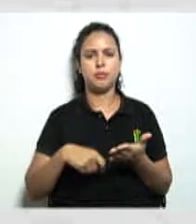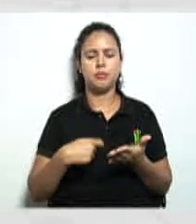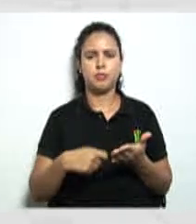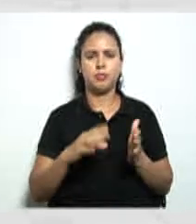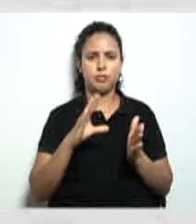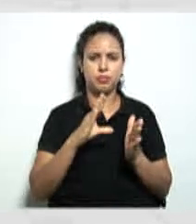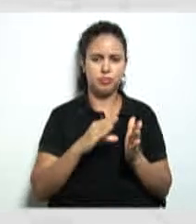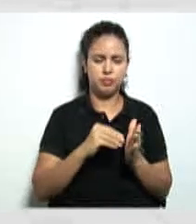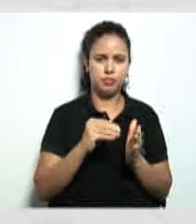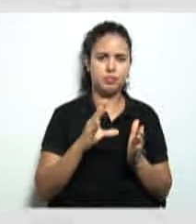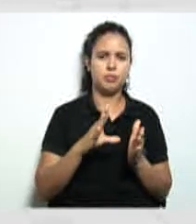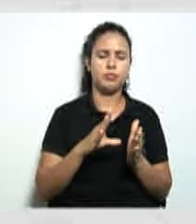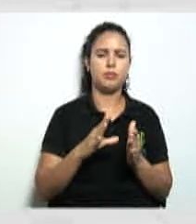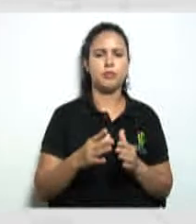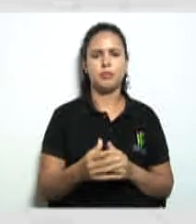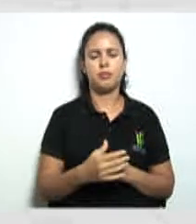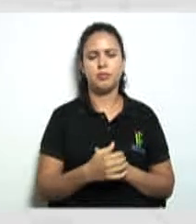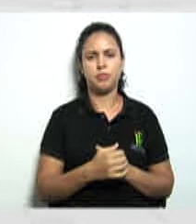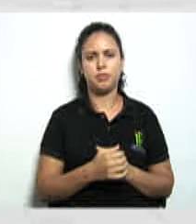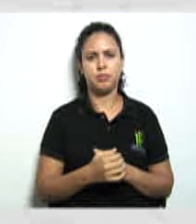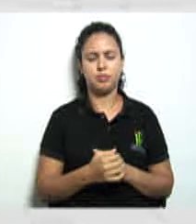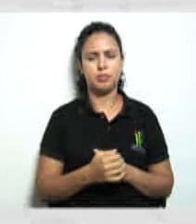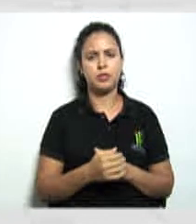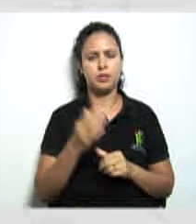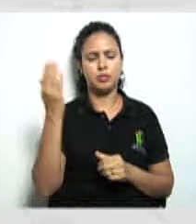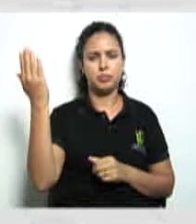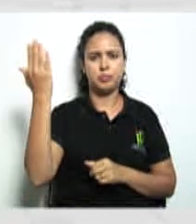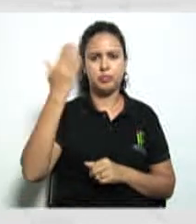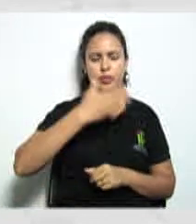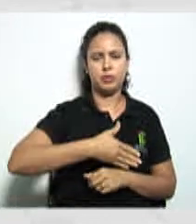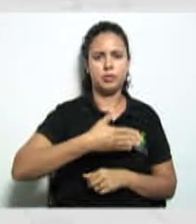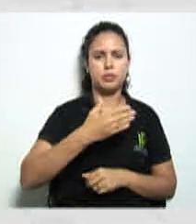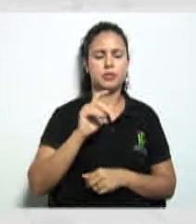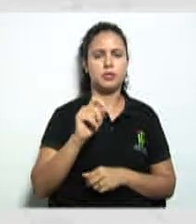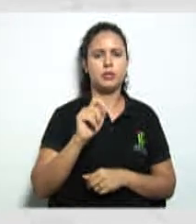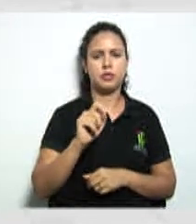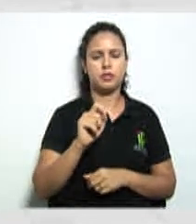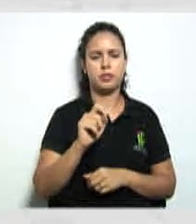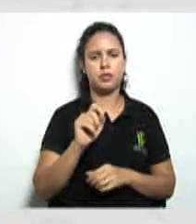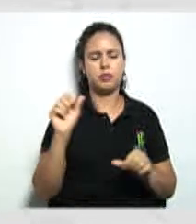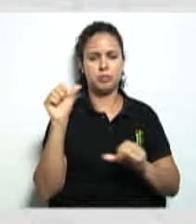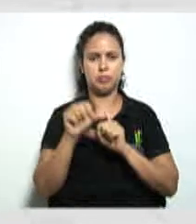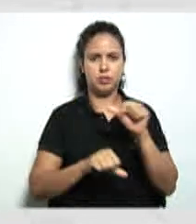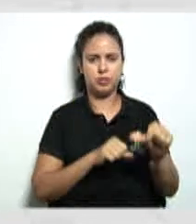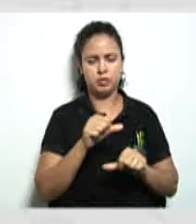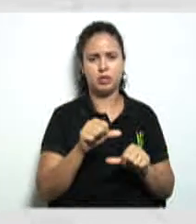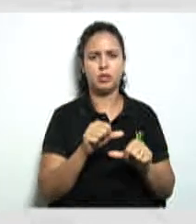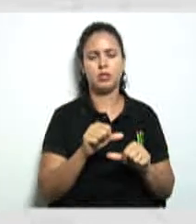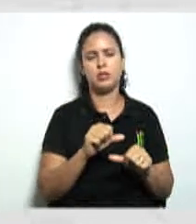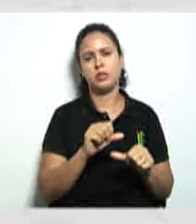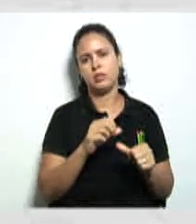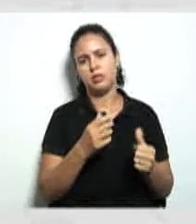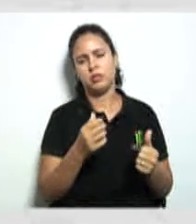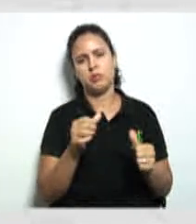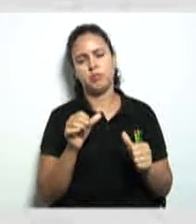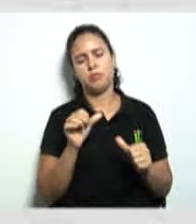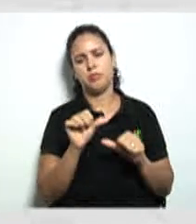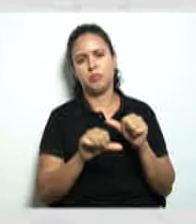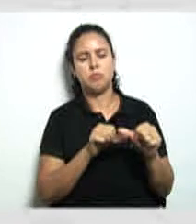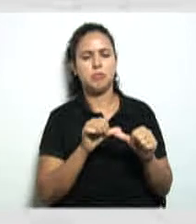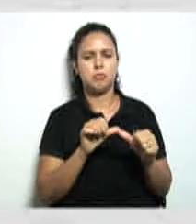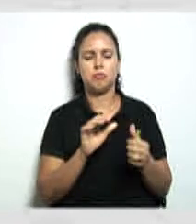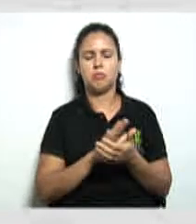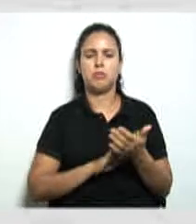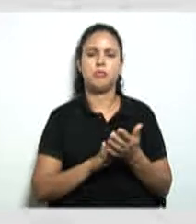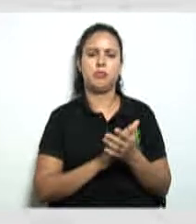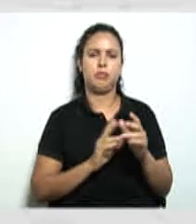cópia e provar que ela não foi alterada nem modificada de nenhuma forma